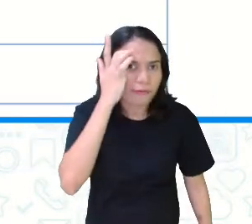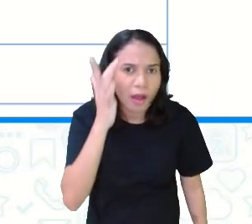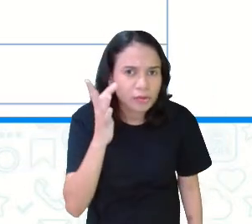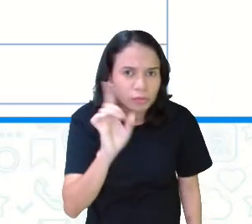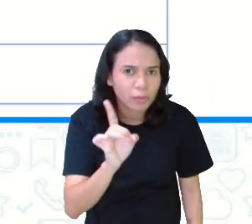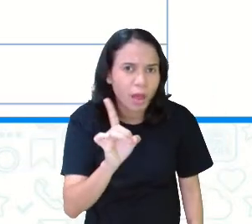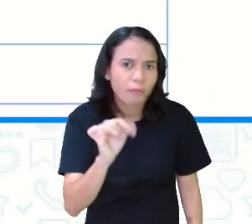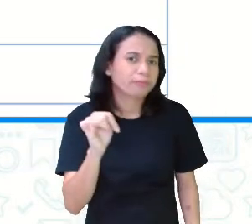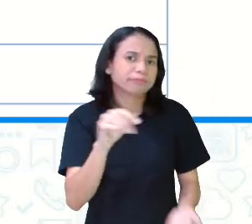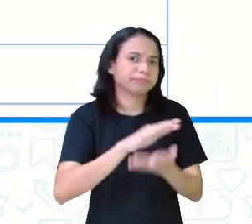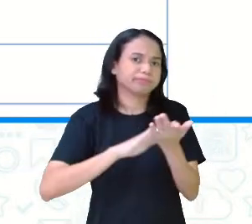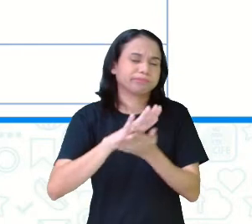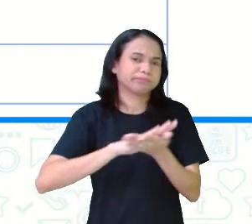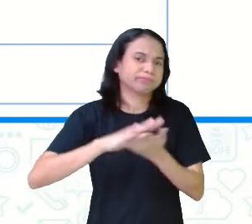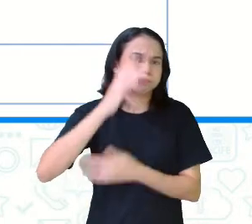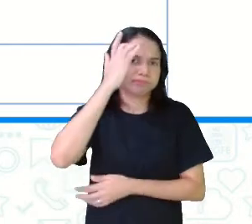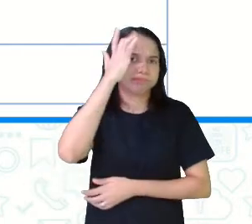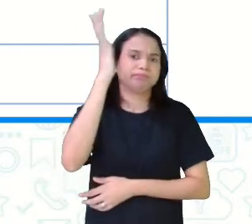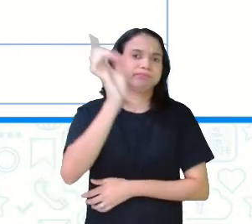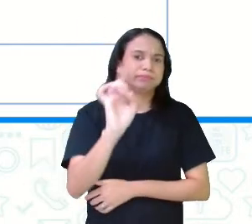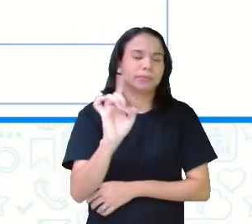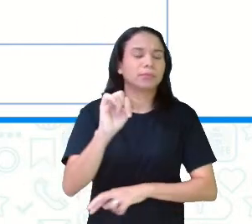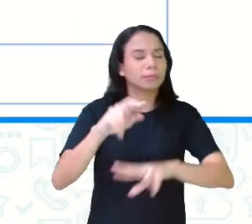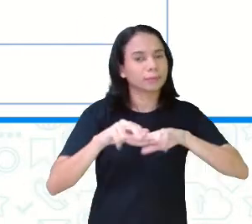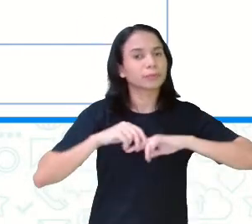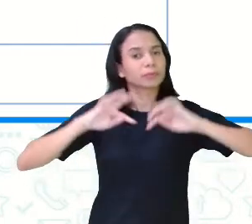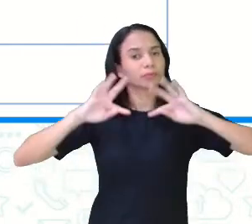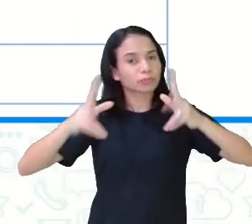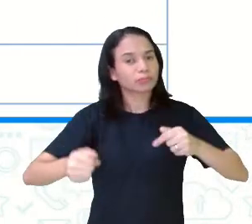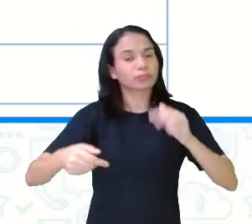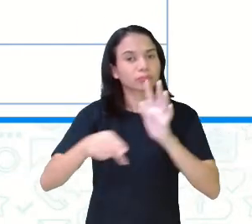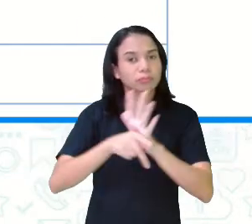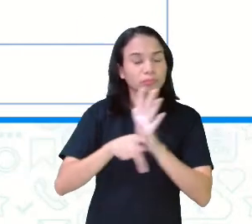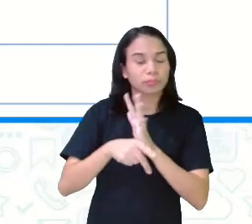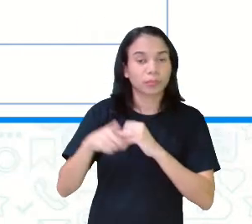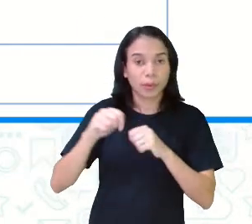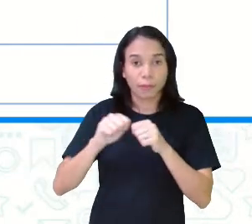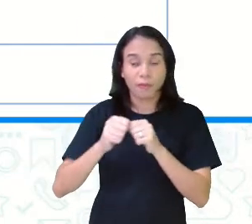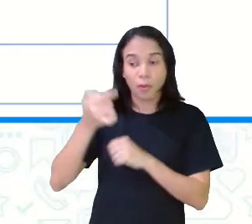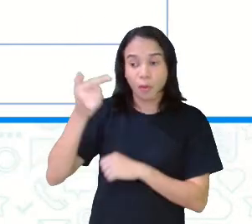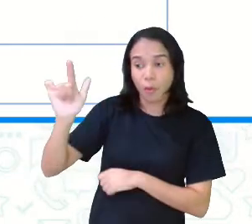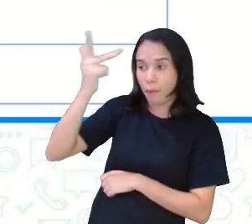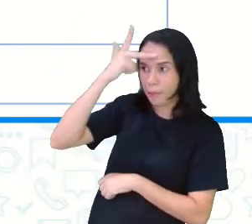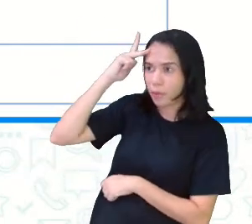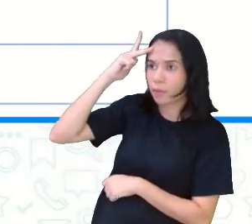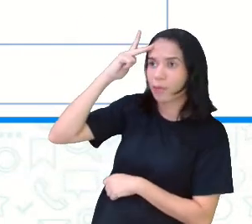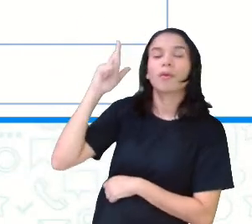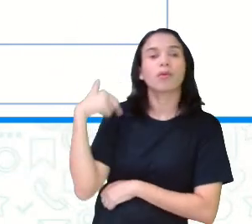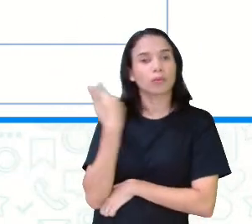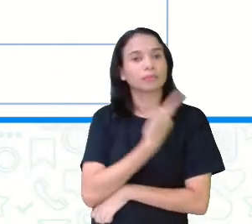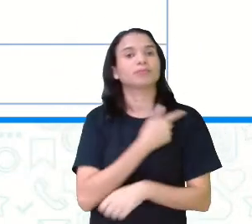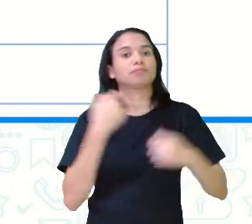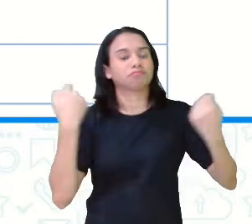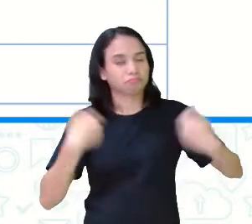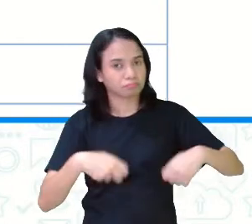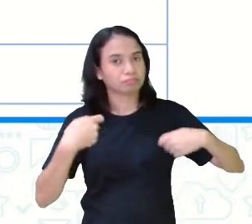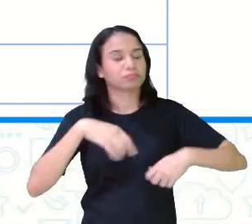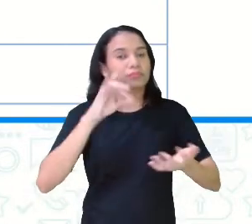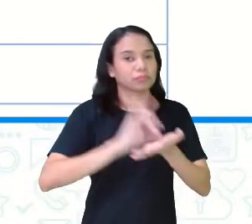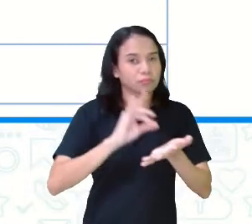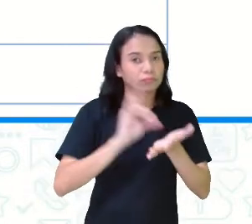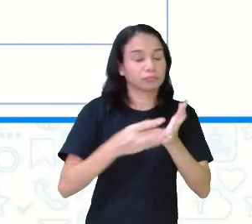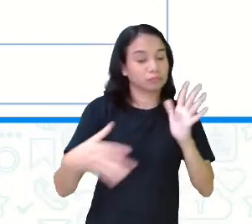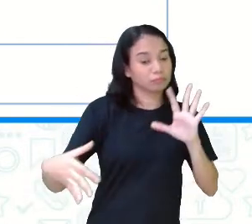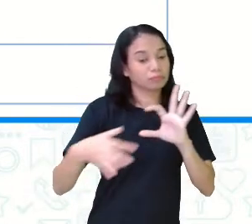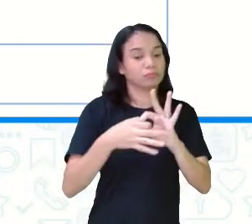nenhuma produção é fácil, tá certo? Então, tudo que é produzido por outra pessoa, nós precisamos dar ali os